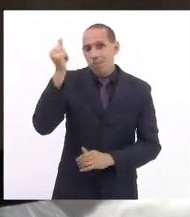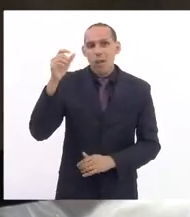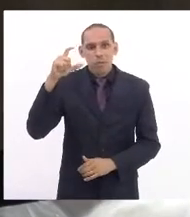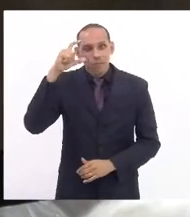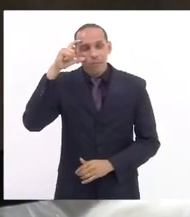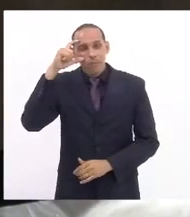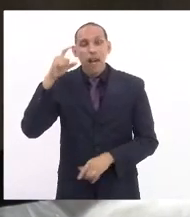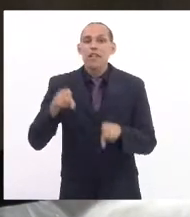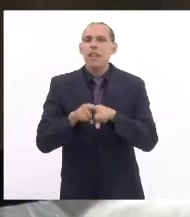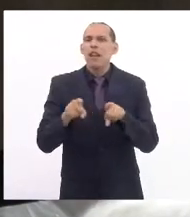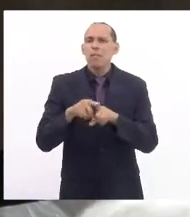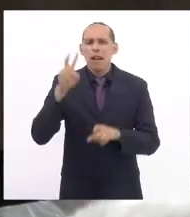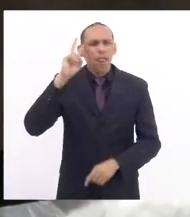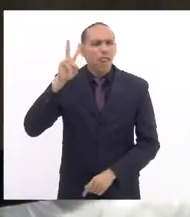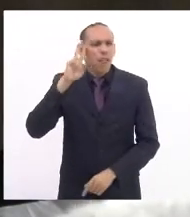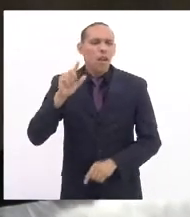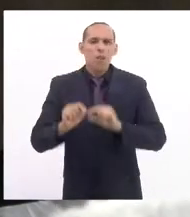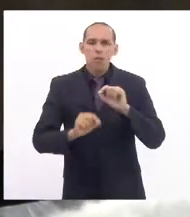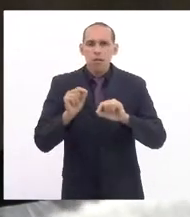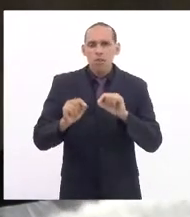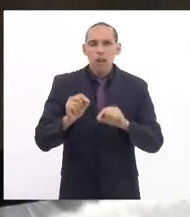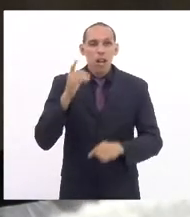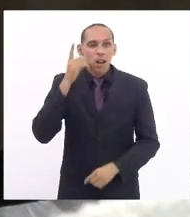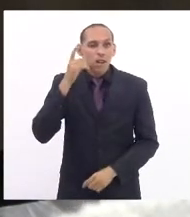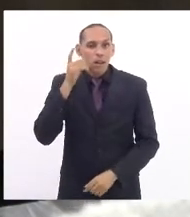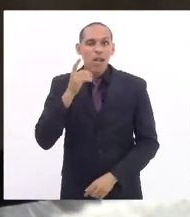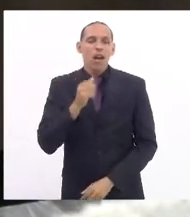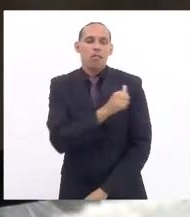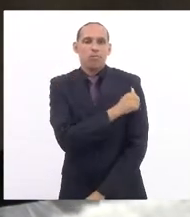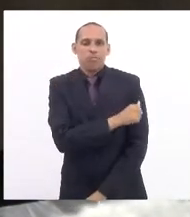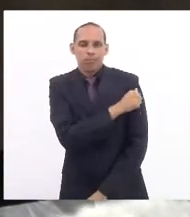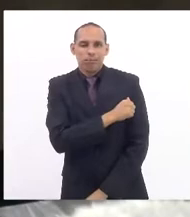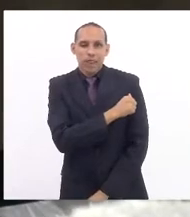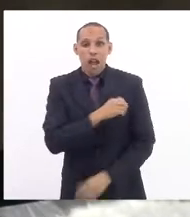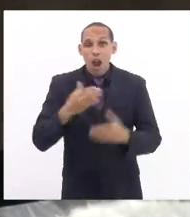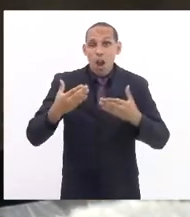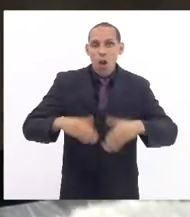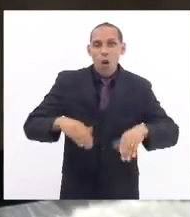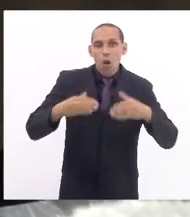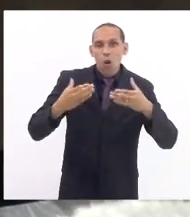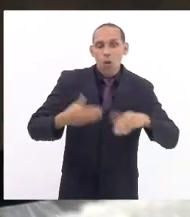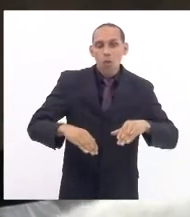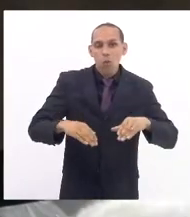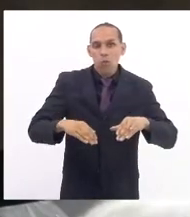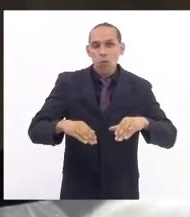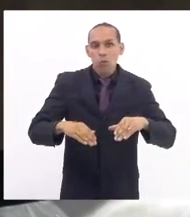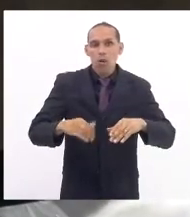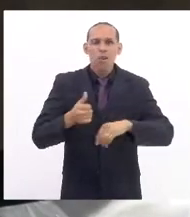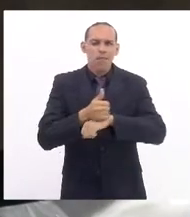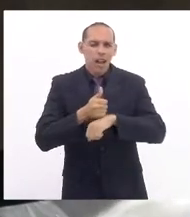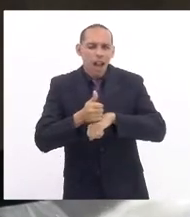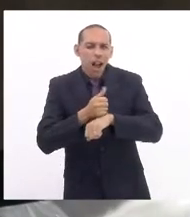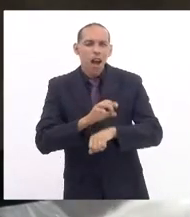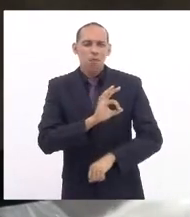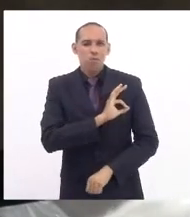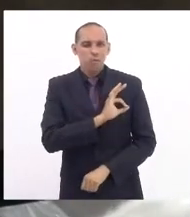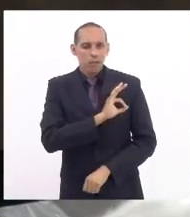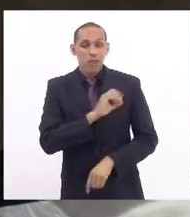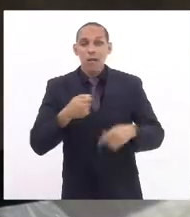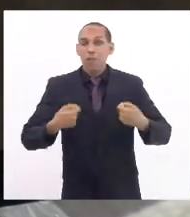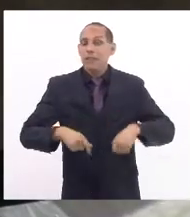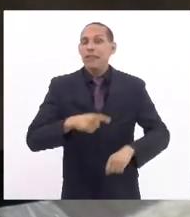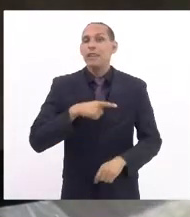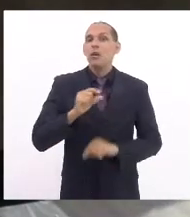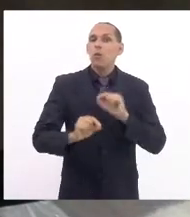Rejane a importância de que nos concursos públicos destes cargos nós possamos ter